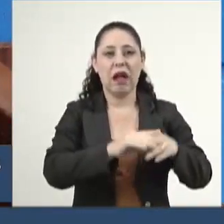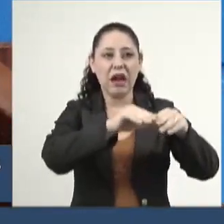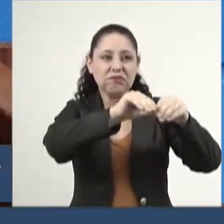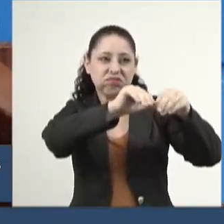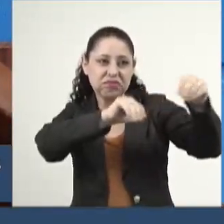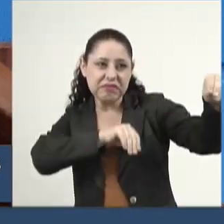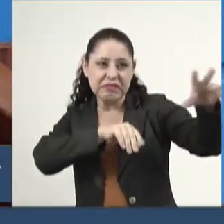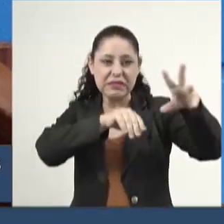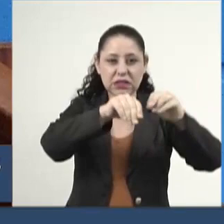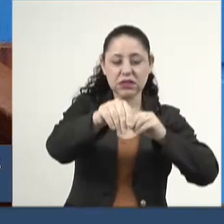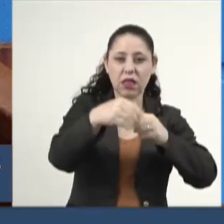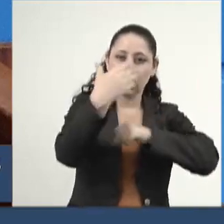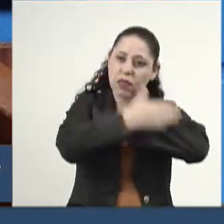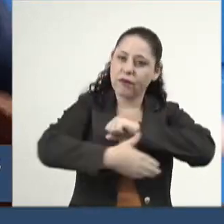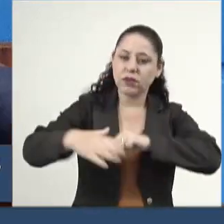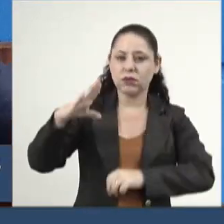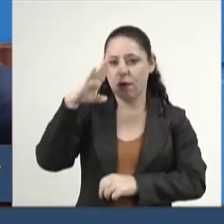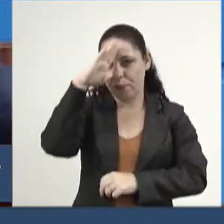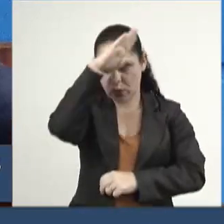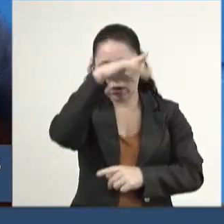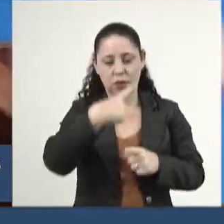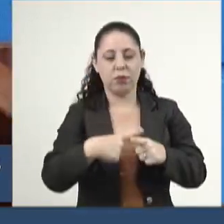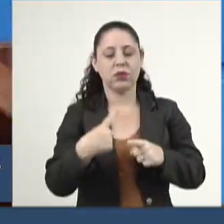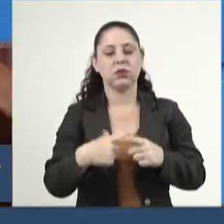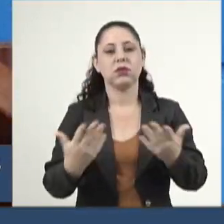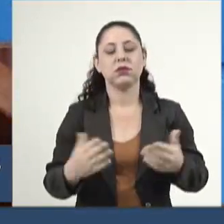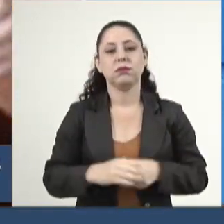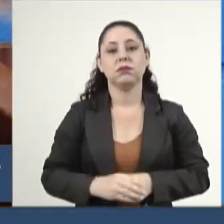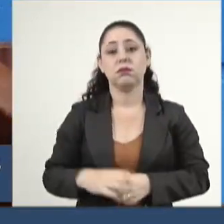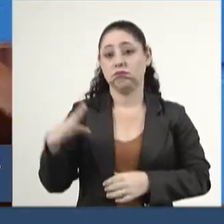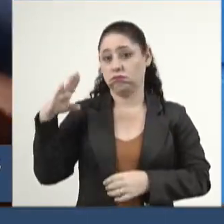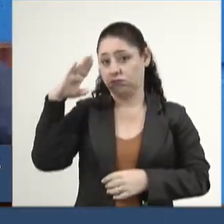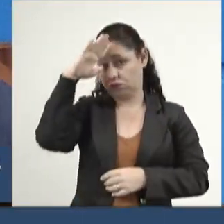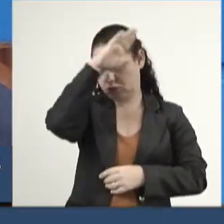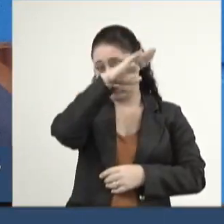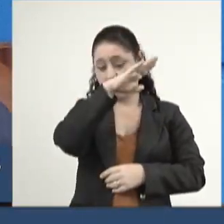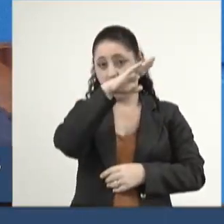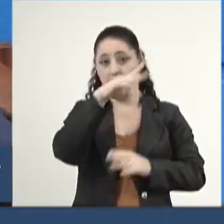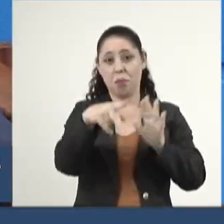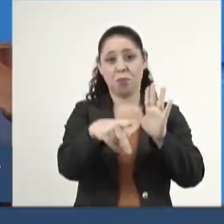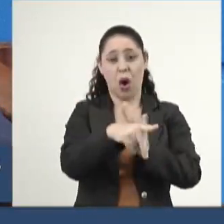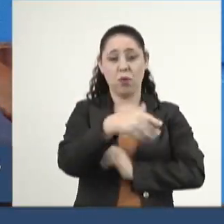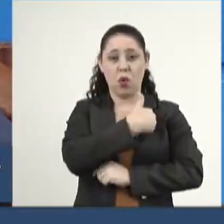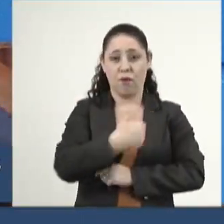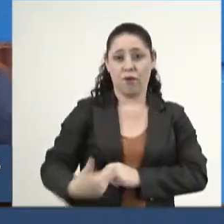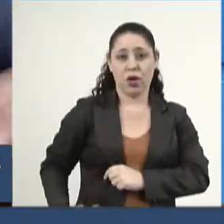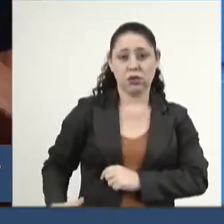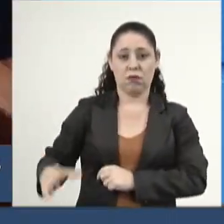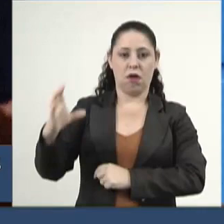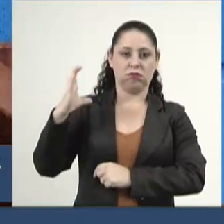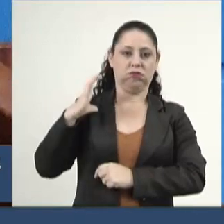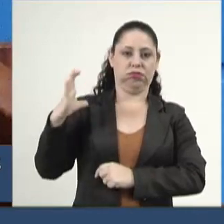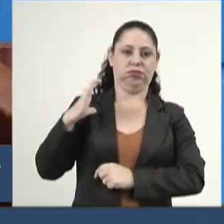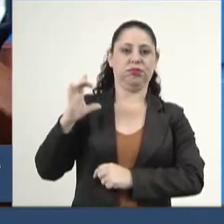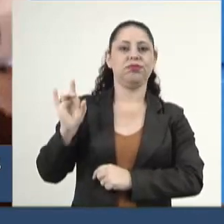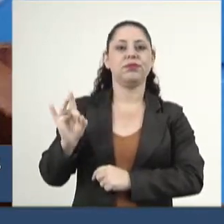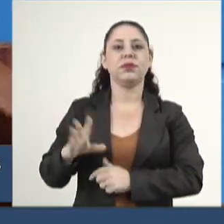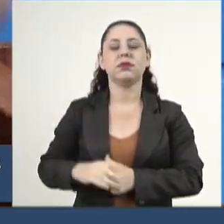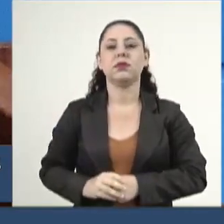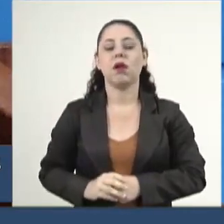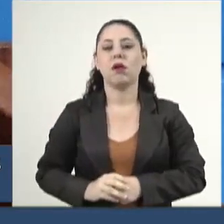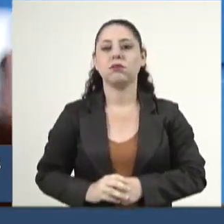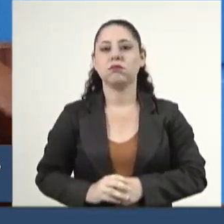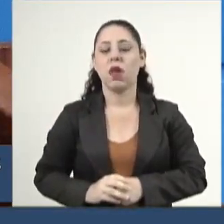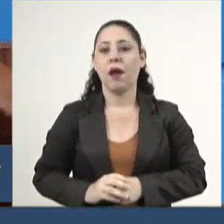Tudo defendendo o Bolsonaro. Por quê? Porque o Bolsonaro governava para os ricos. Porque o Bolsonaro não